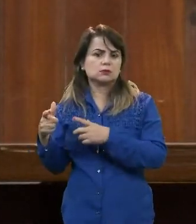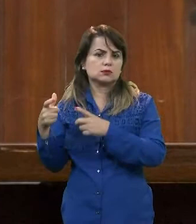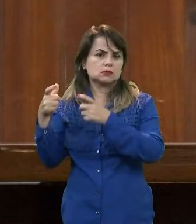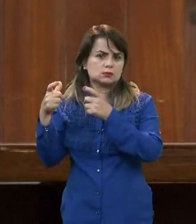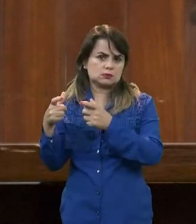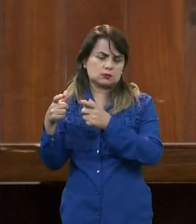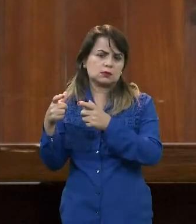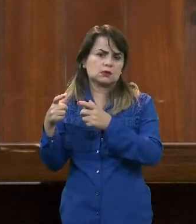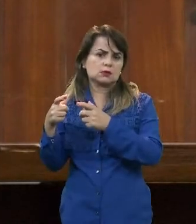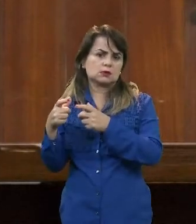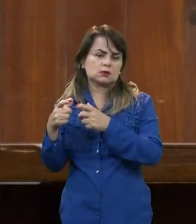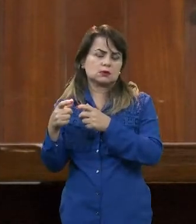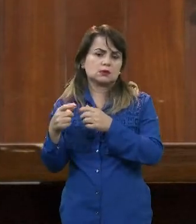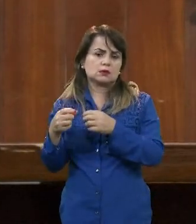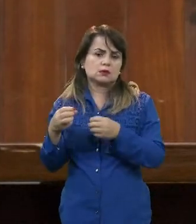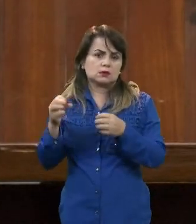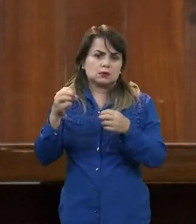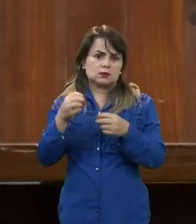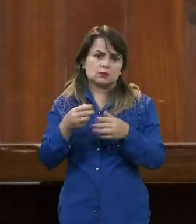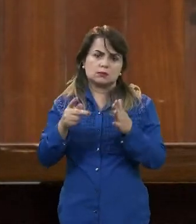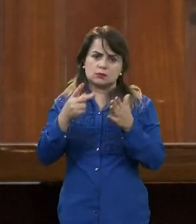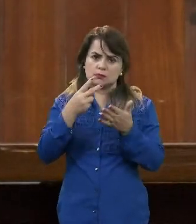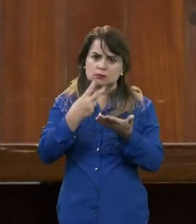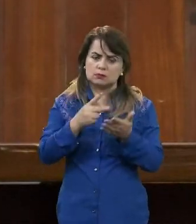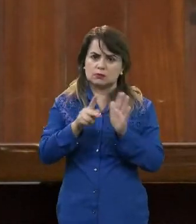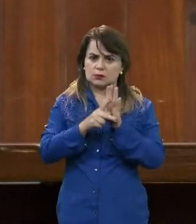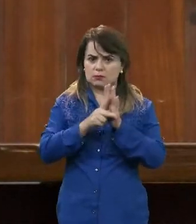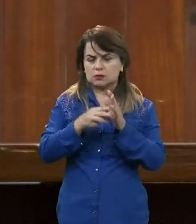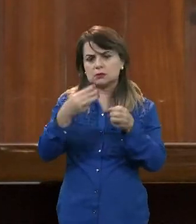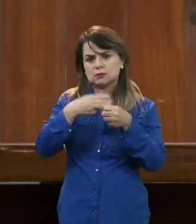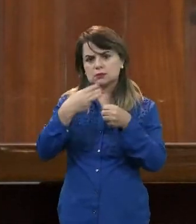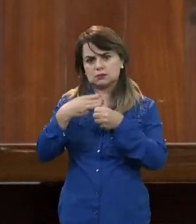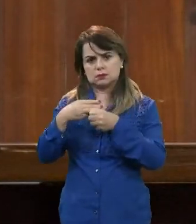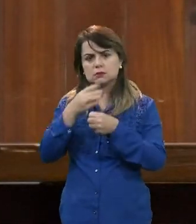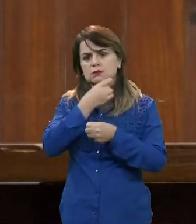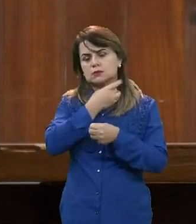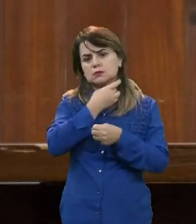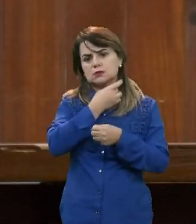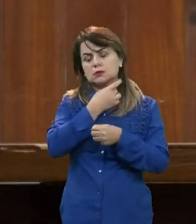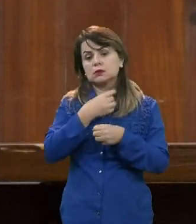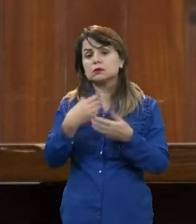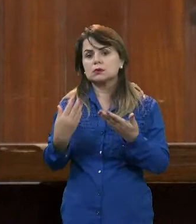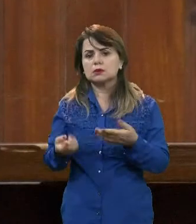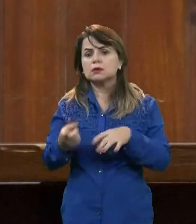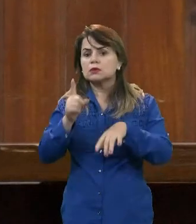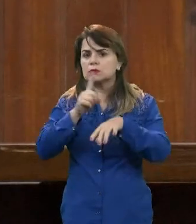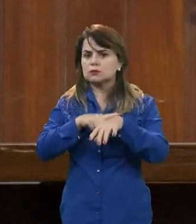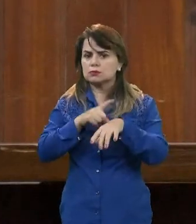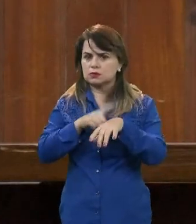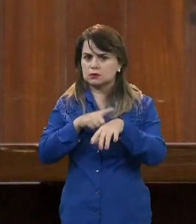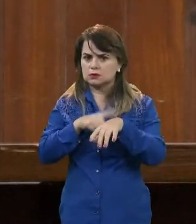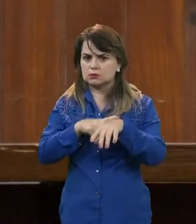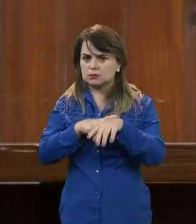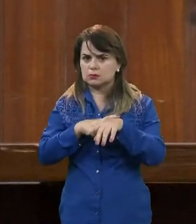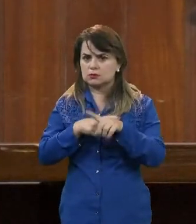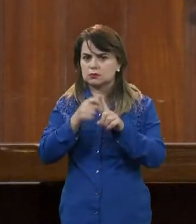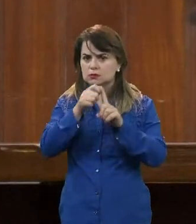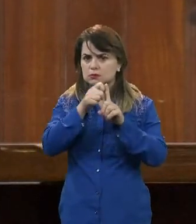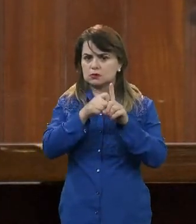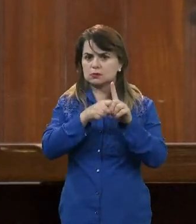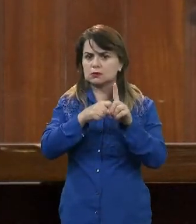questão municipal de Marília, que é uma proposta, então, de um prazo de carência de cinco meses